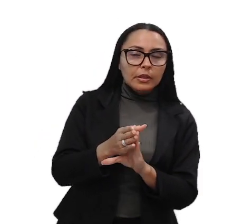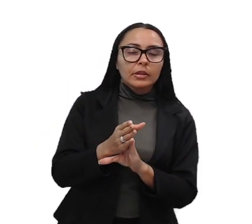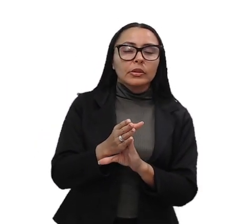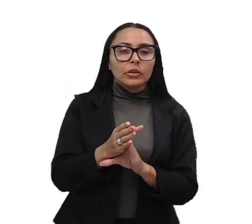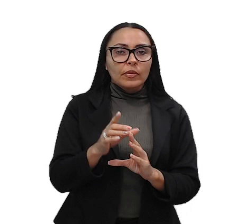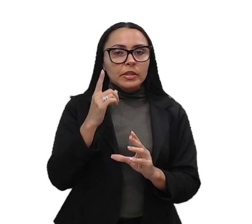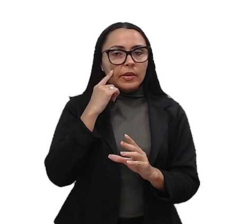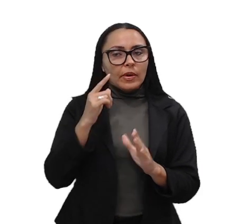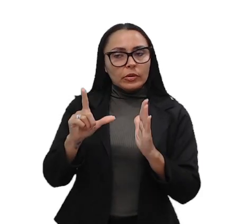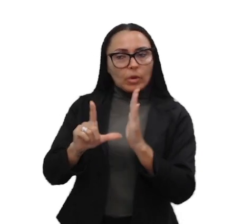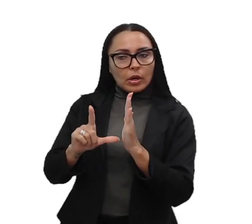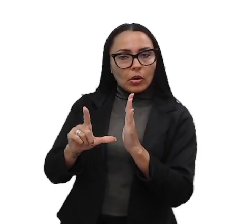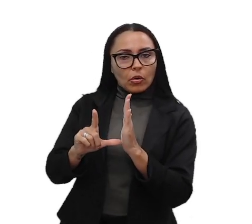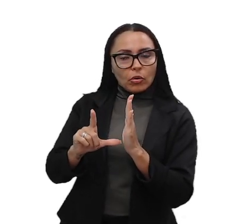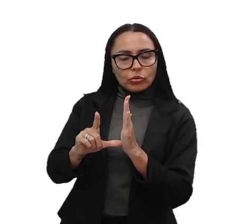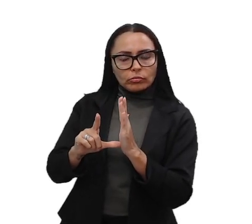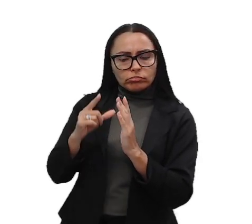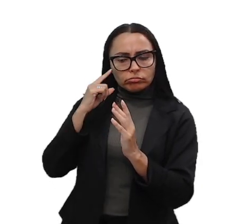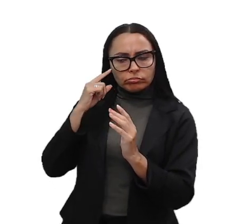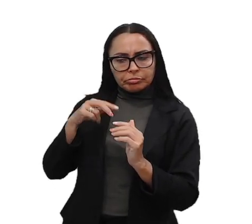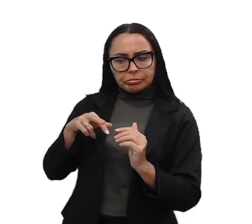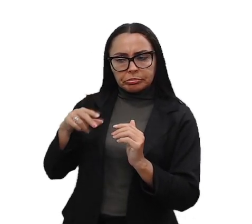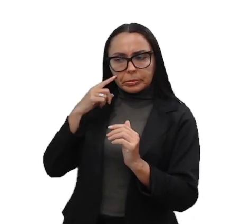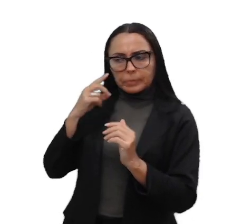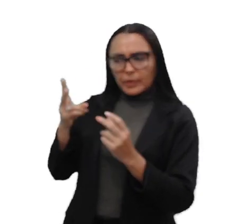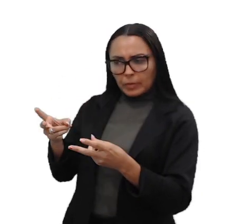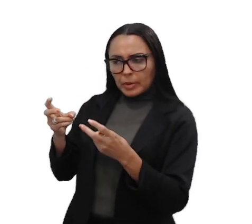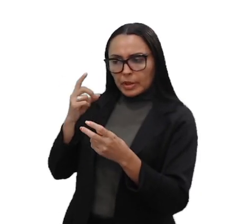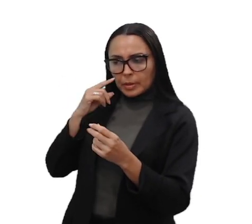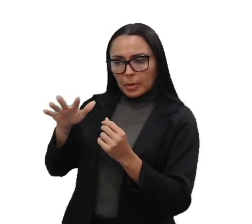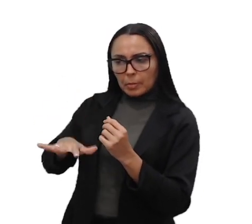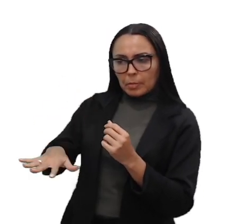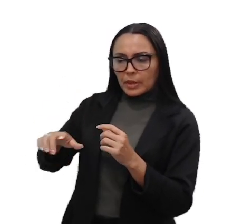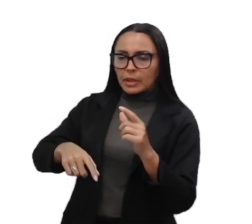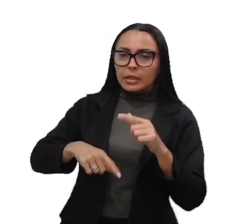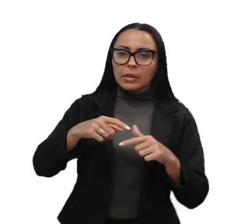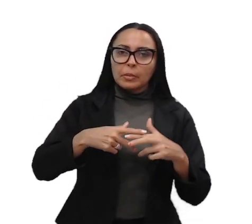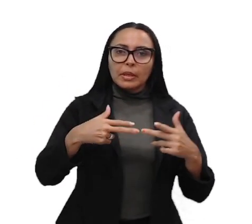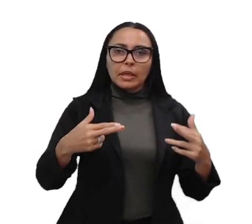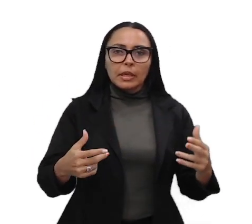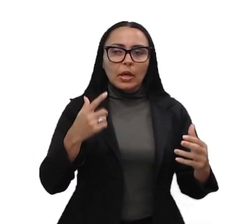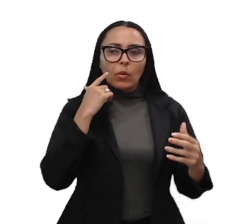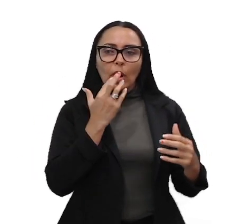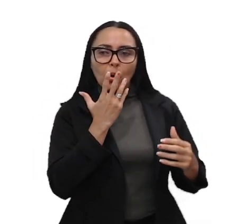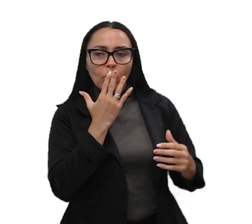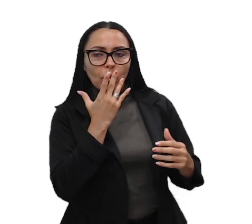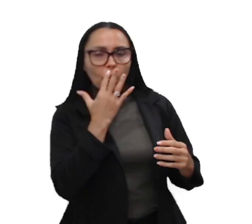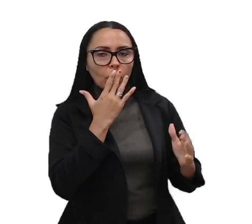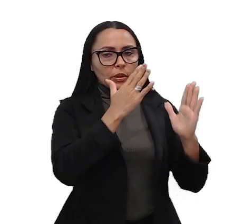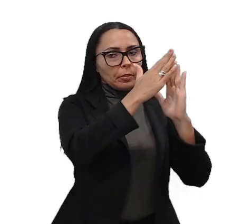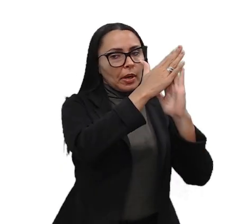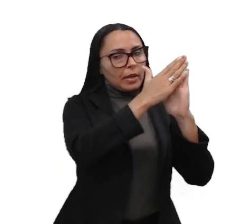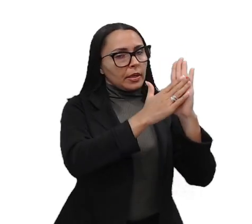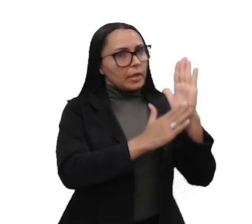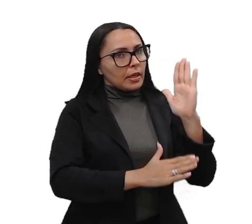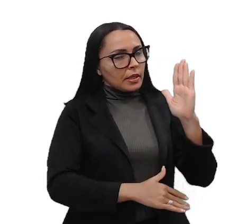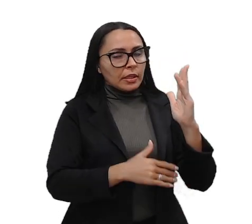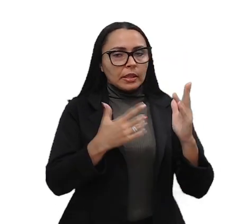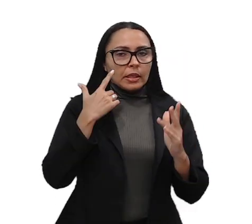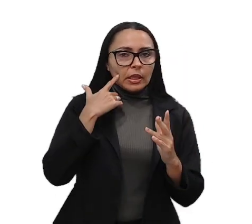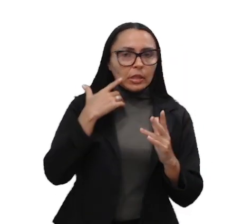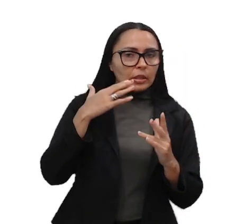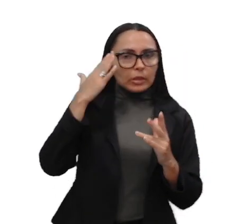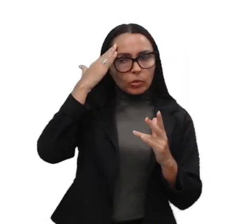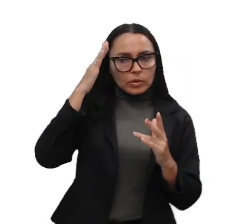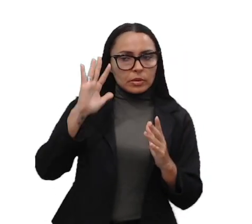vai numa loja com ele e vai indicar esses tipos de materiais, cores das paredes, porque, às vezes, o nosso cliente não sabe nada